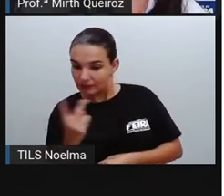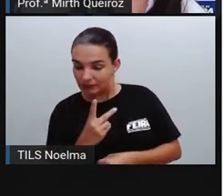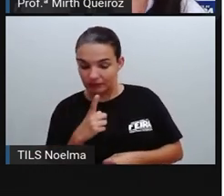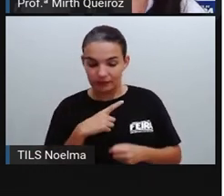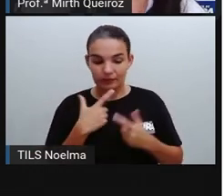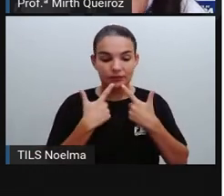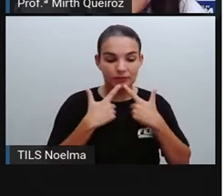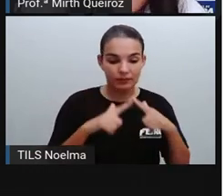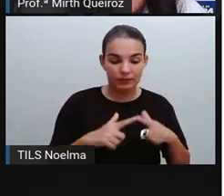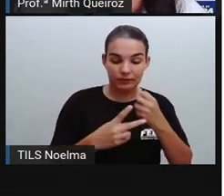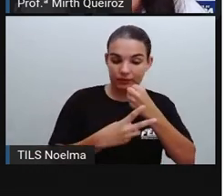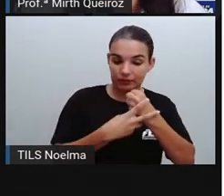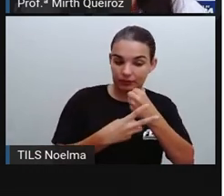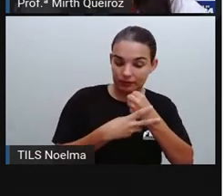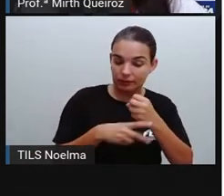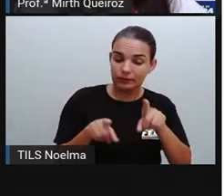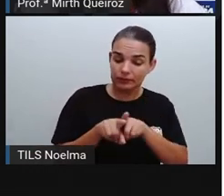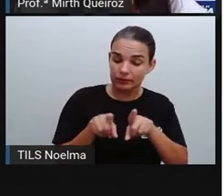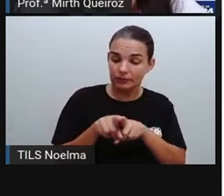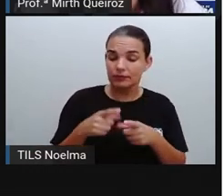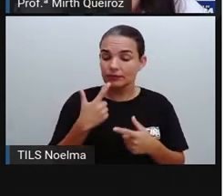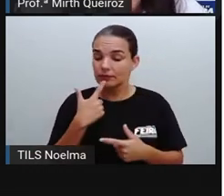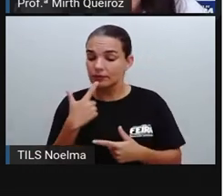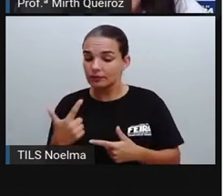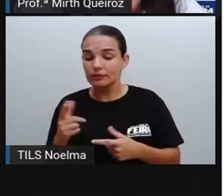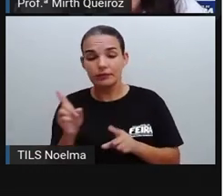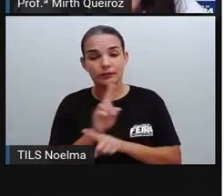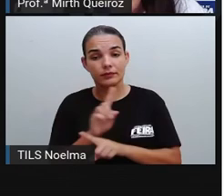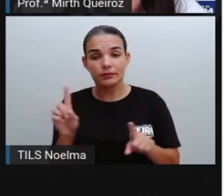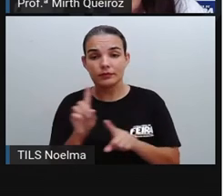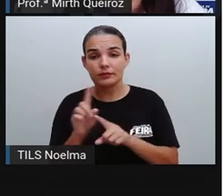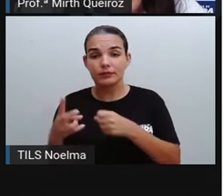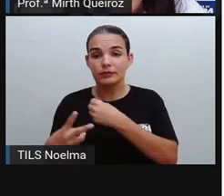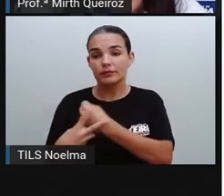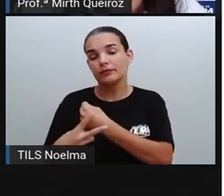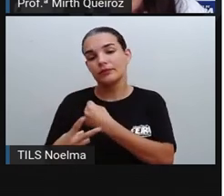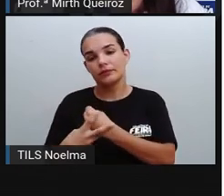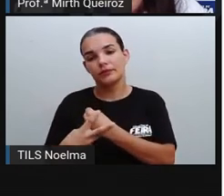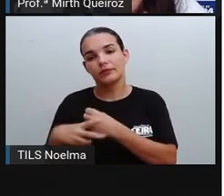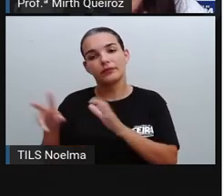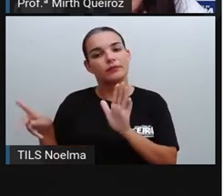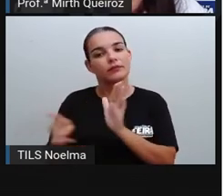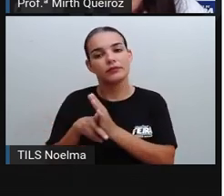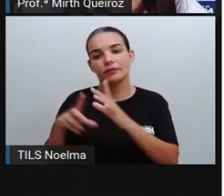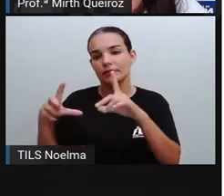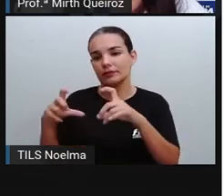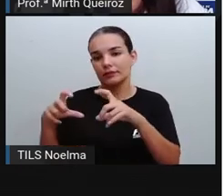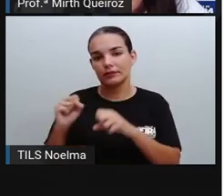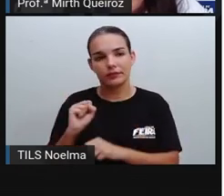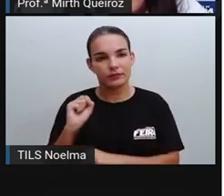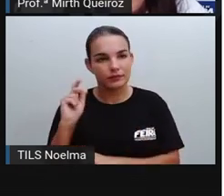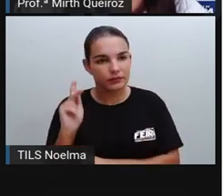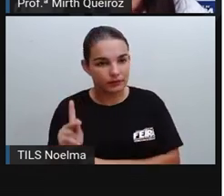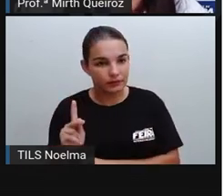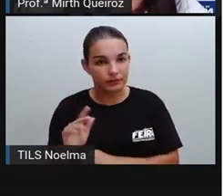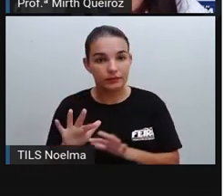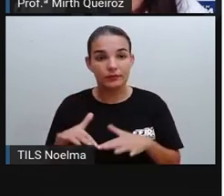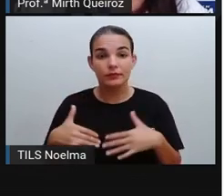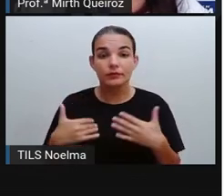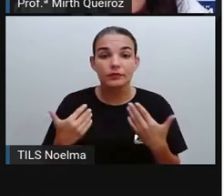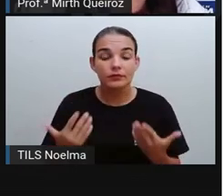da linguagem verbal, quanto a não verbal, que é a própria imagem em si, certo? Então,